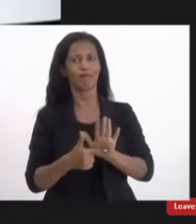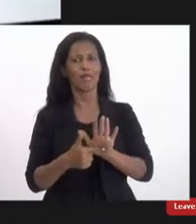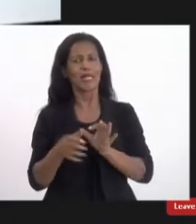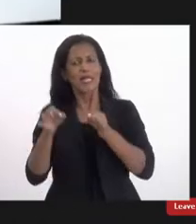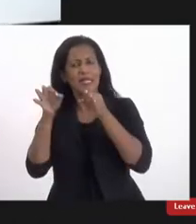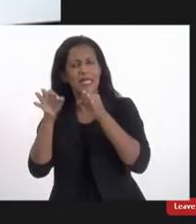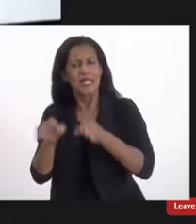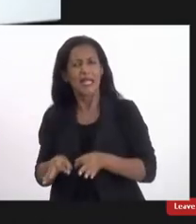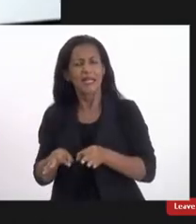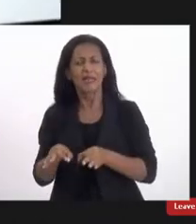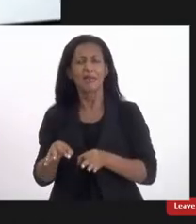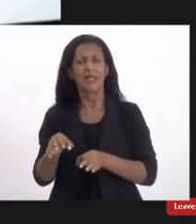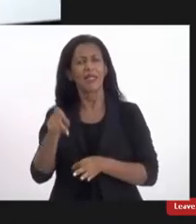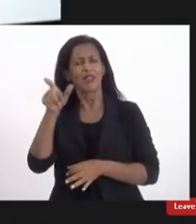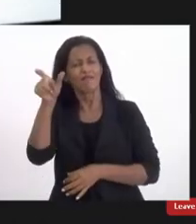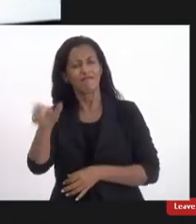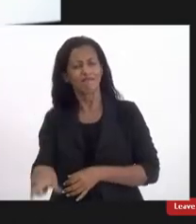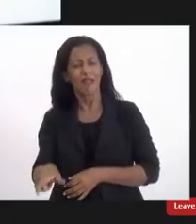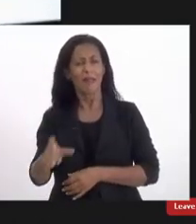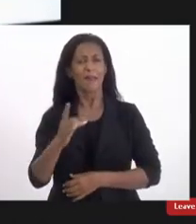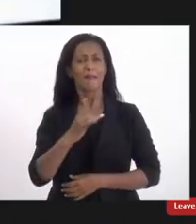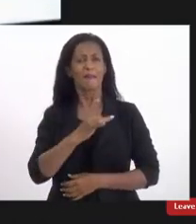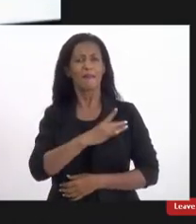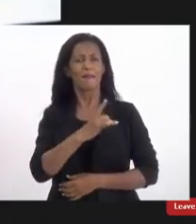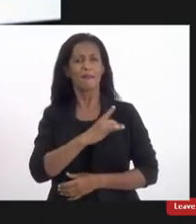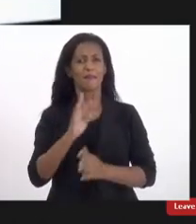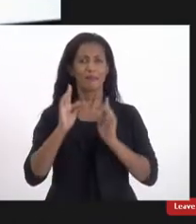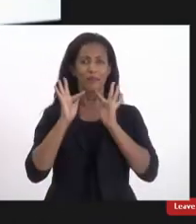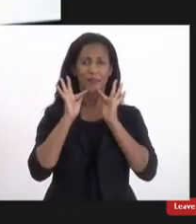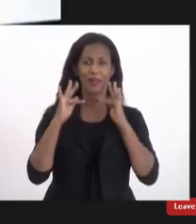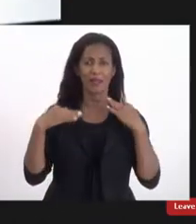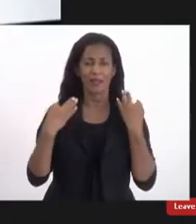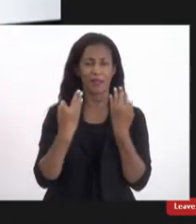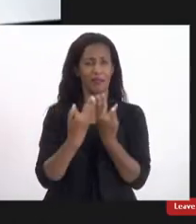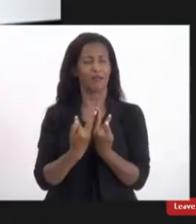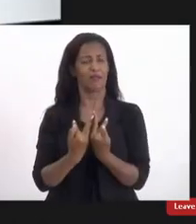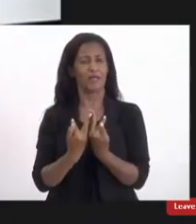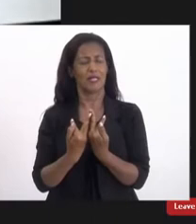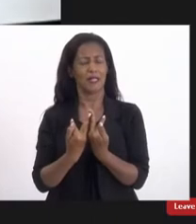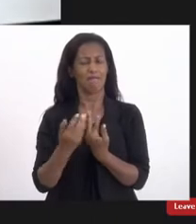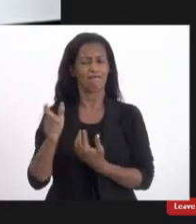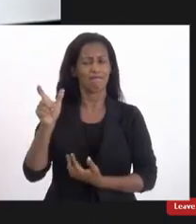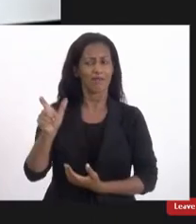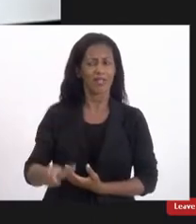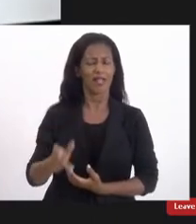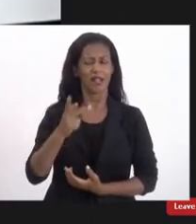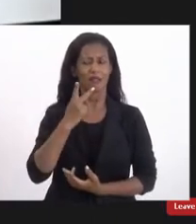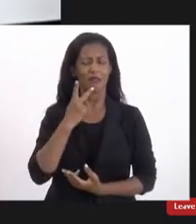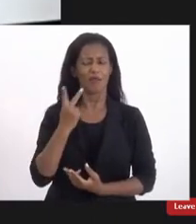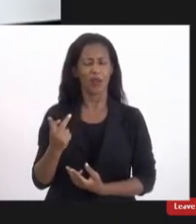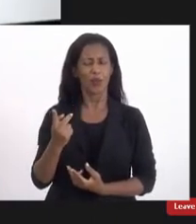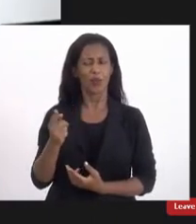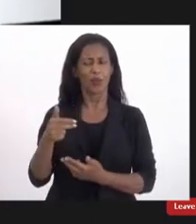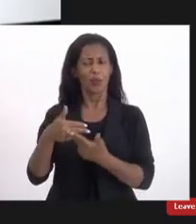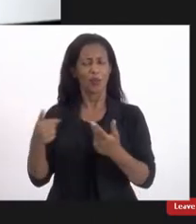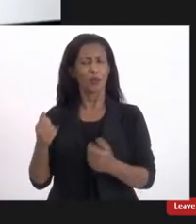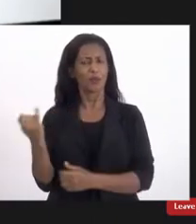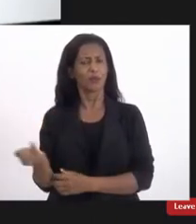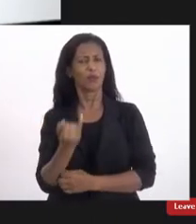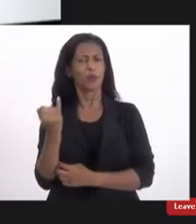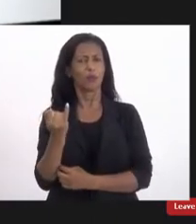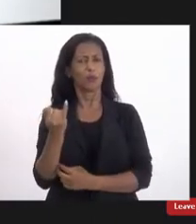Débora falou o medo da família e aí ela colocou uma coisa que tem dois lados um você